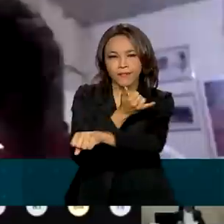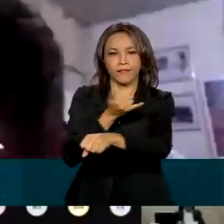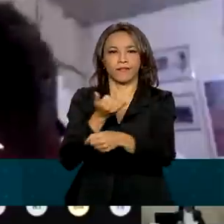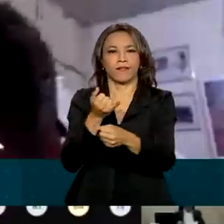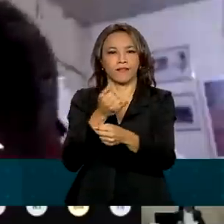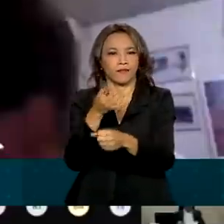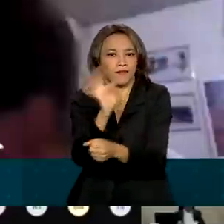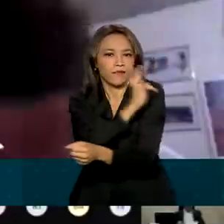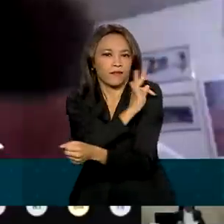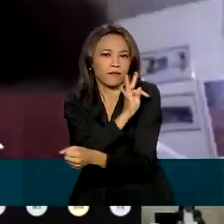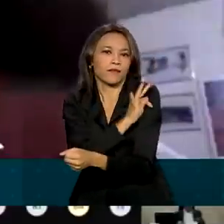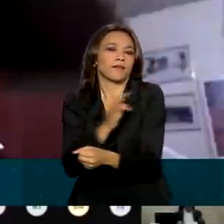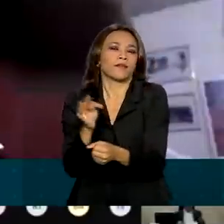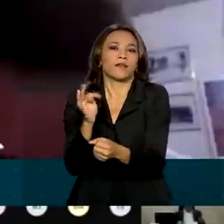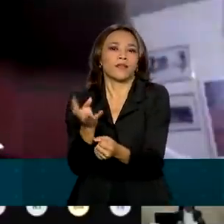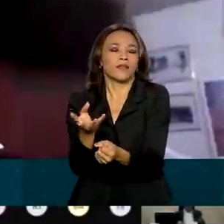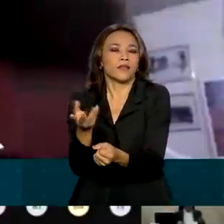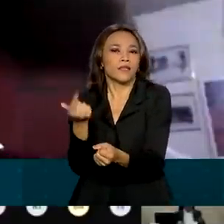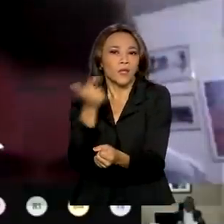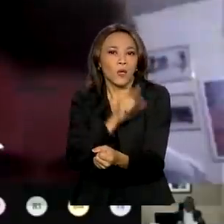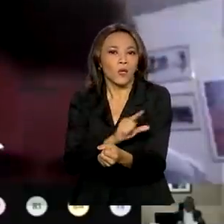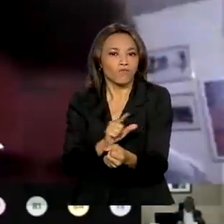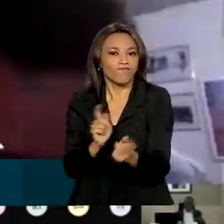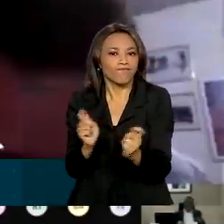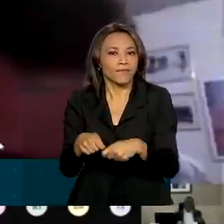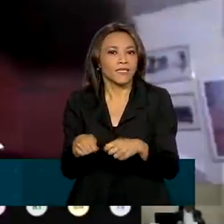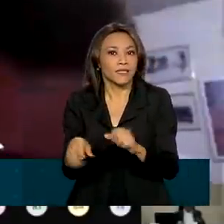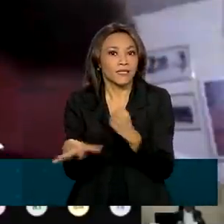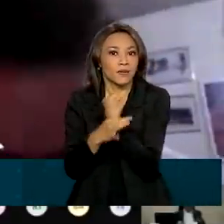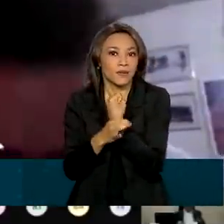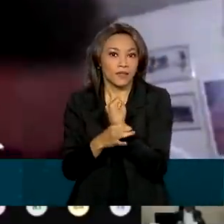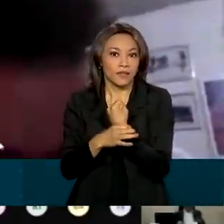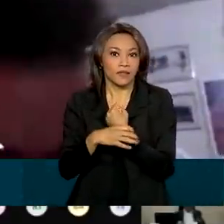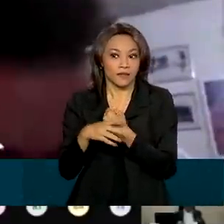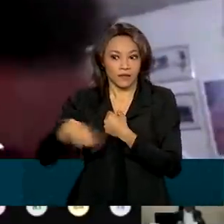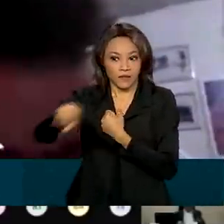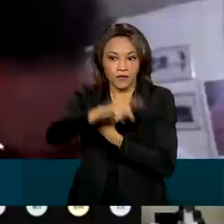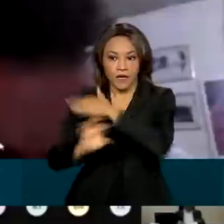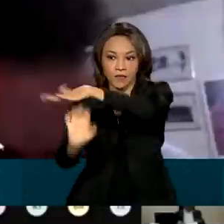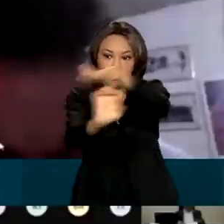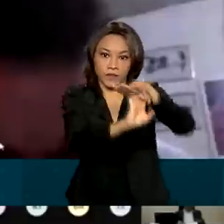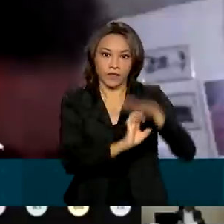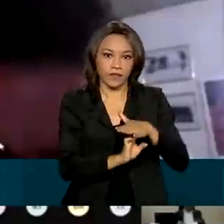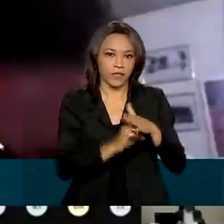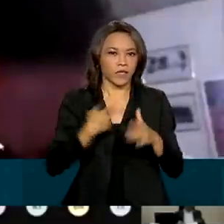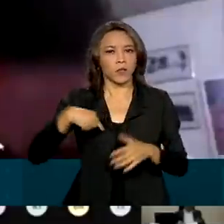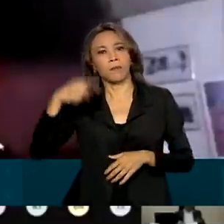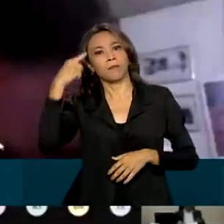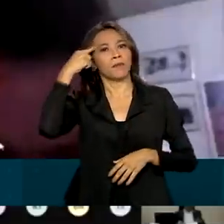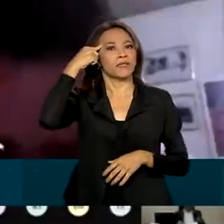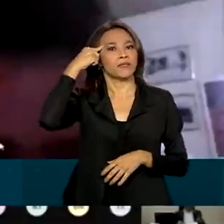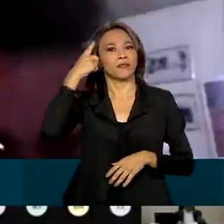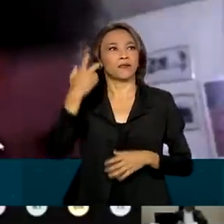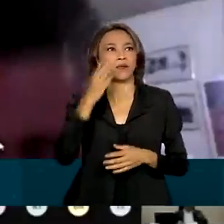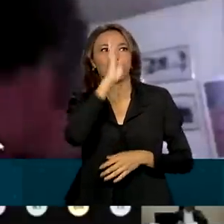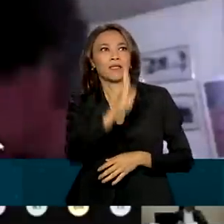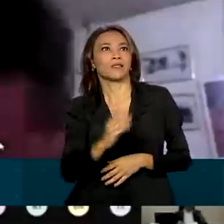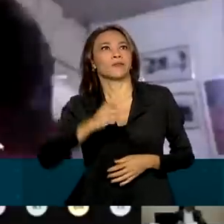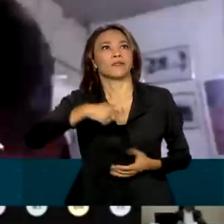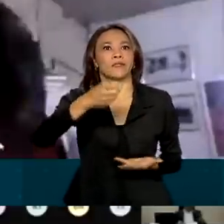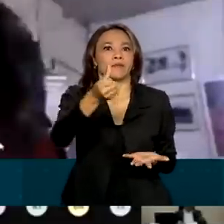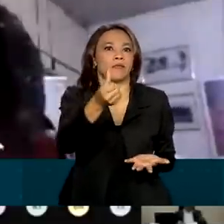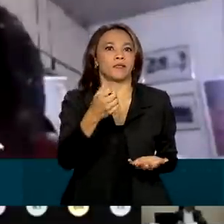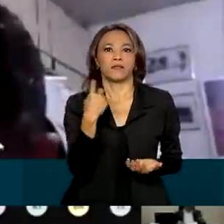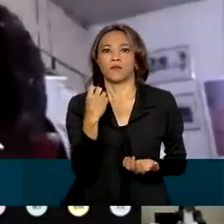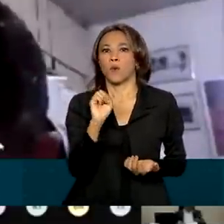permite dar segurança ao investidor que não está pensando no Brasil para daqui a seis meses ou